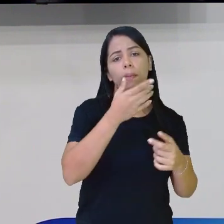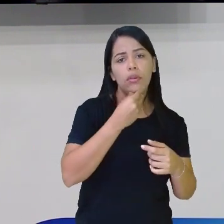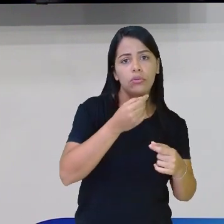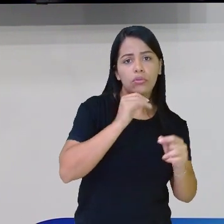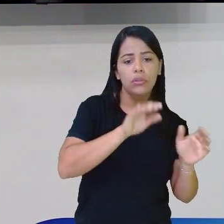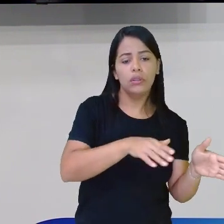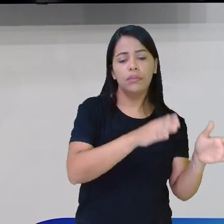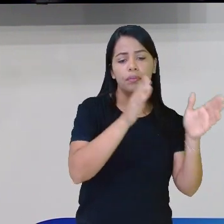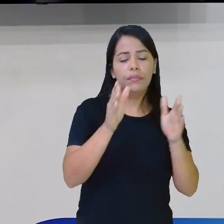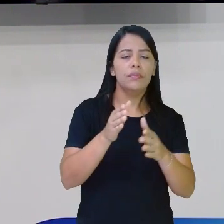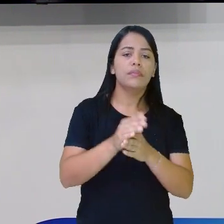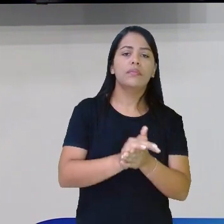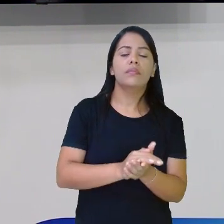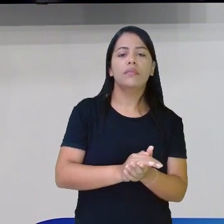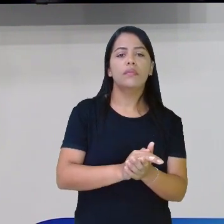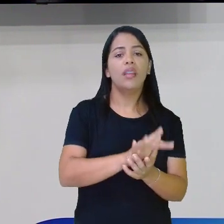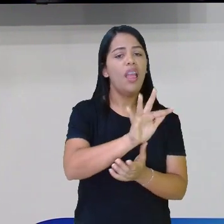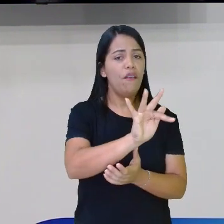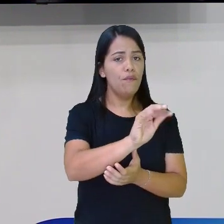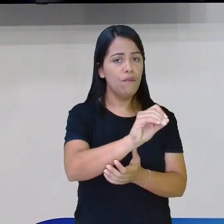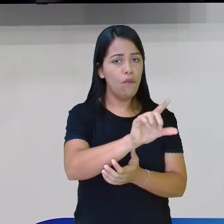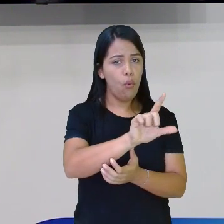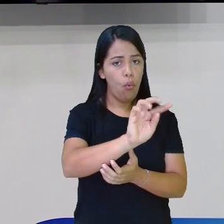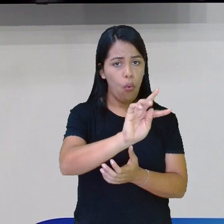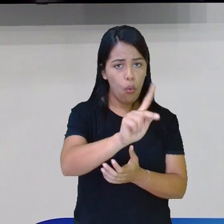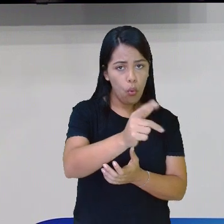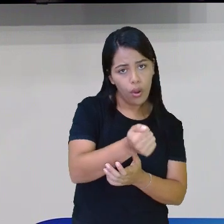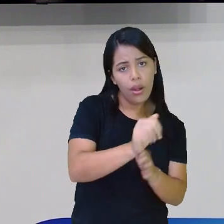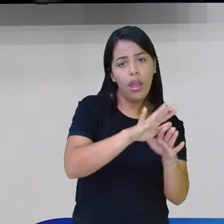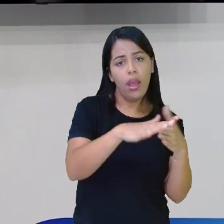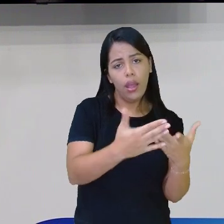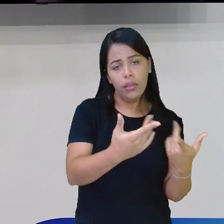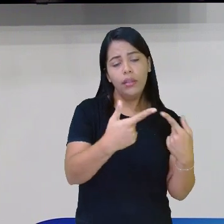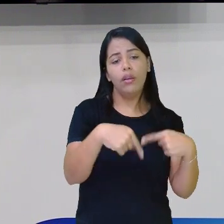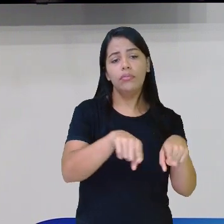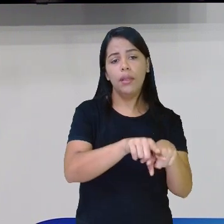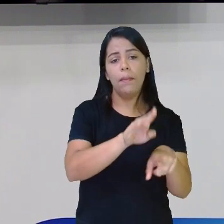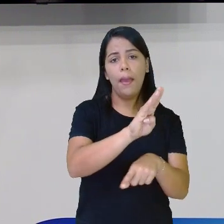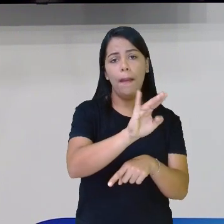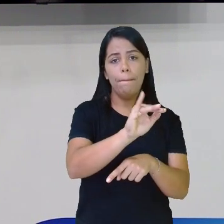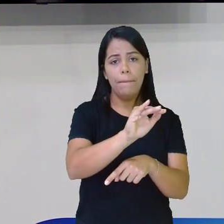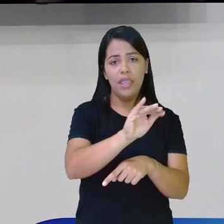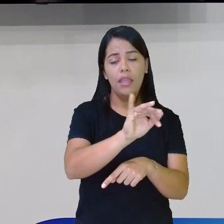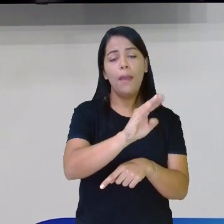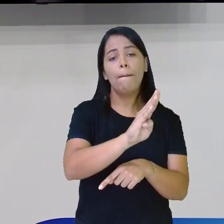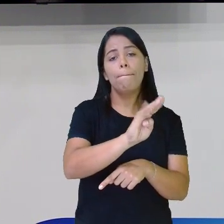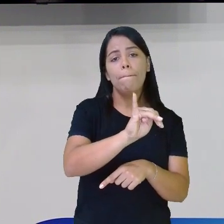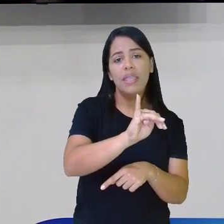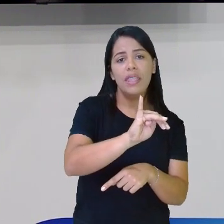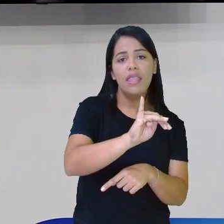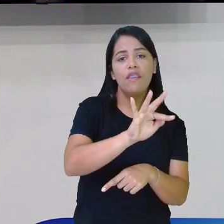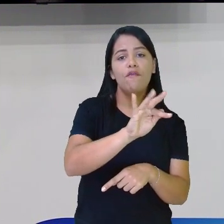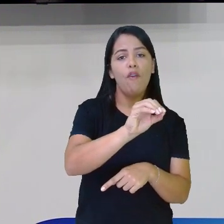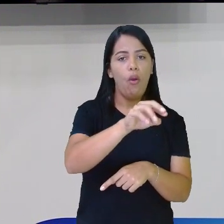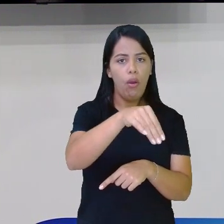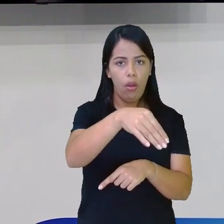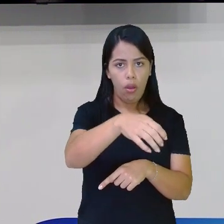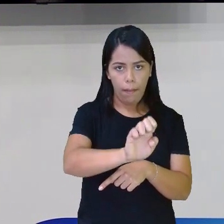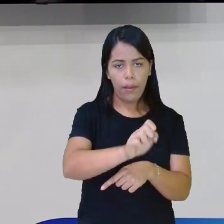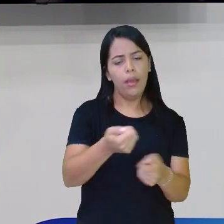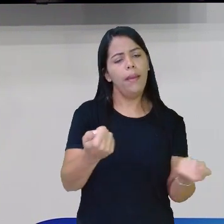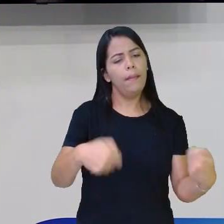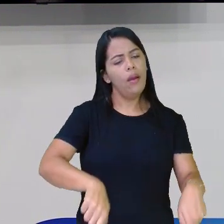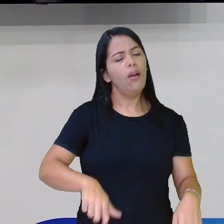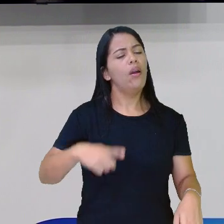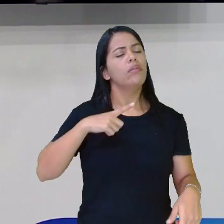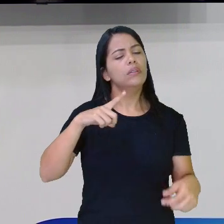Folha pequena, feminino. Aí é biforme. São adjetivos biforme, que pode ter as duas formas.